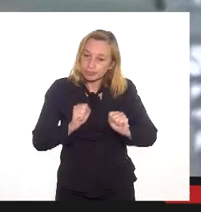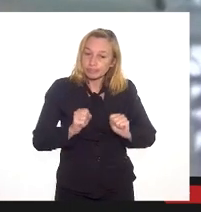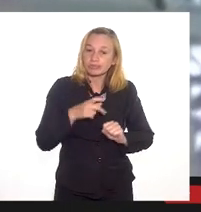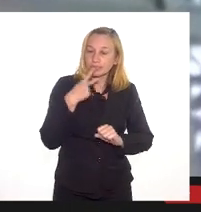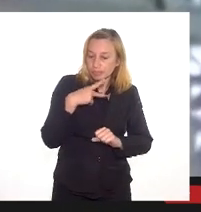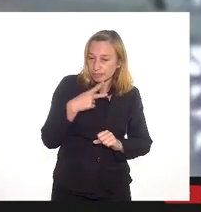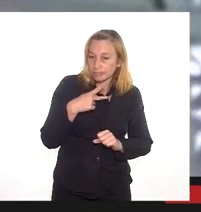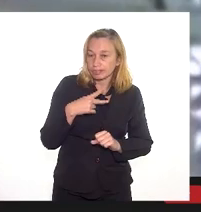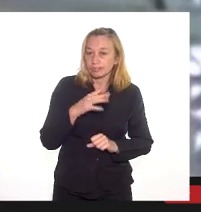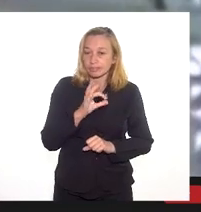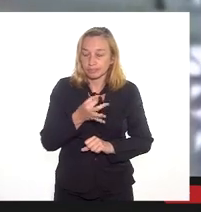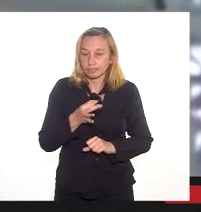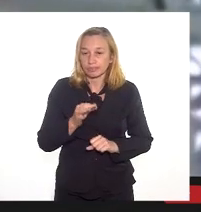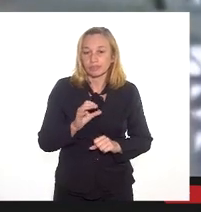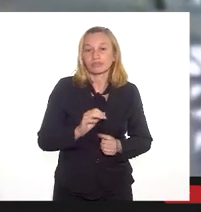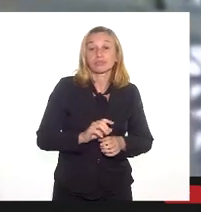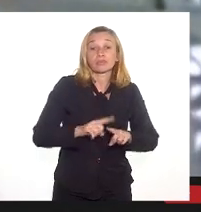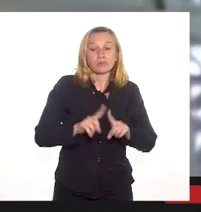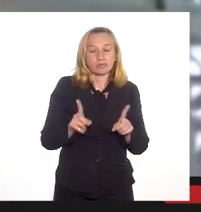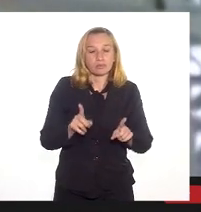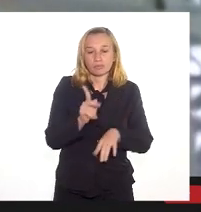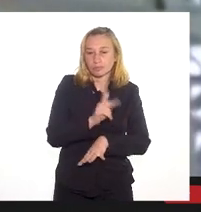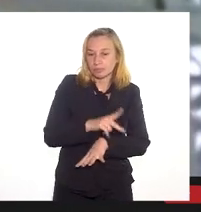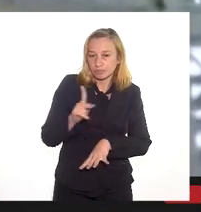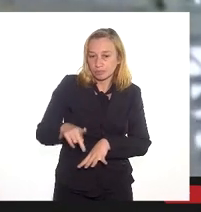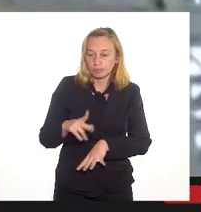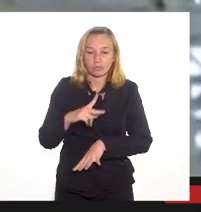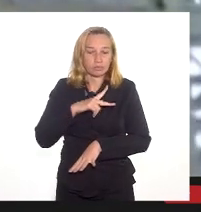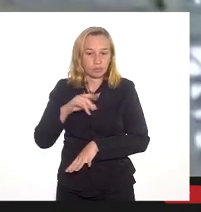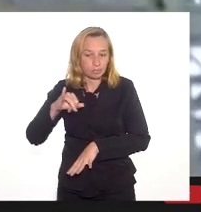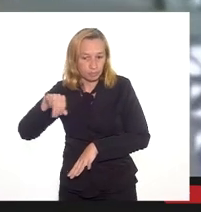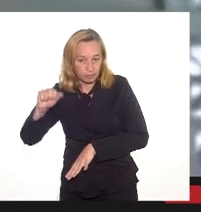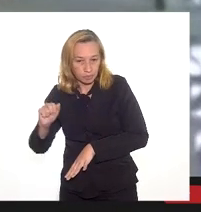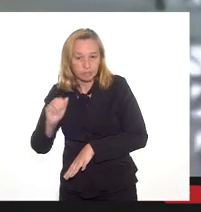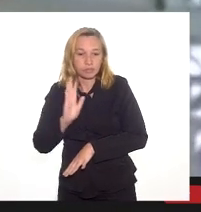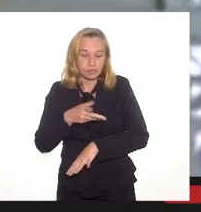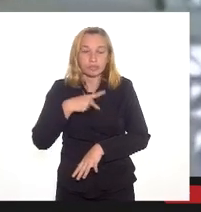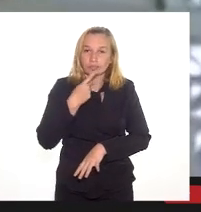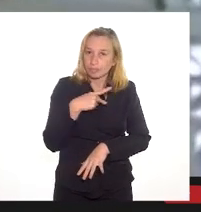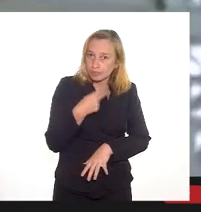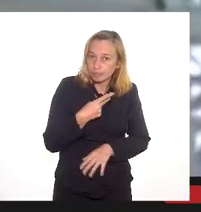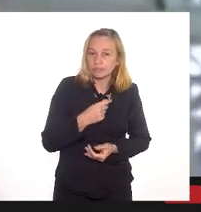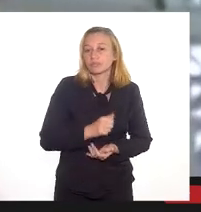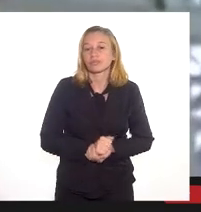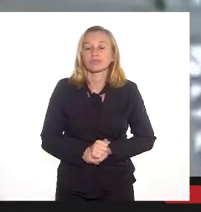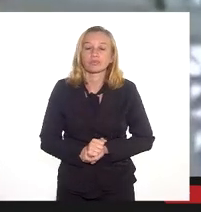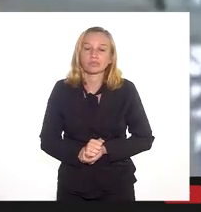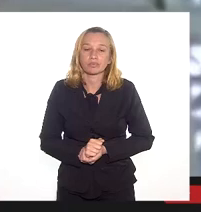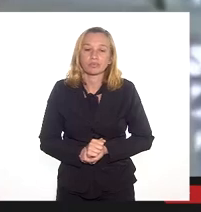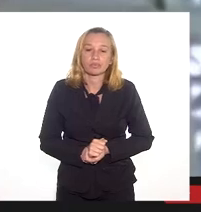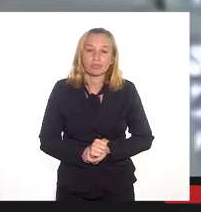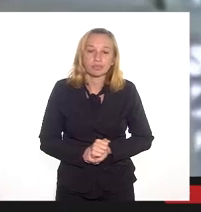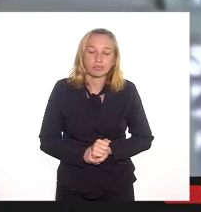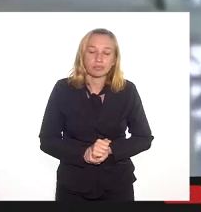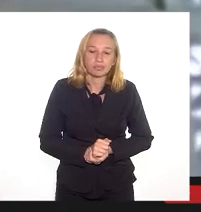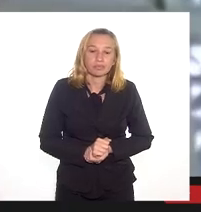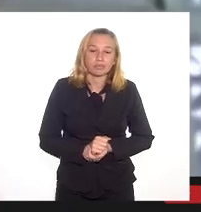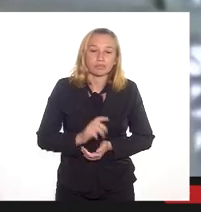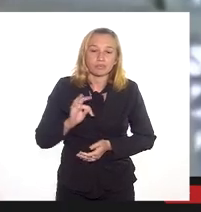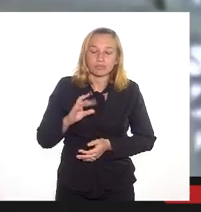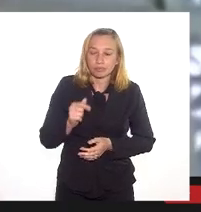em eventual ocupação, mas, como os professores e o próprio INEA, que já falou, diante das circunstâncias